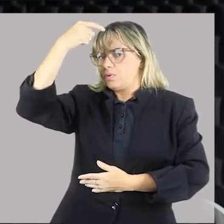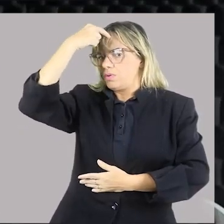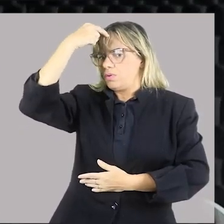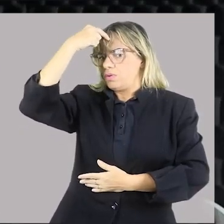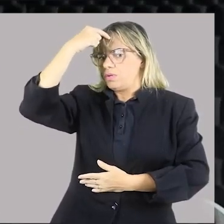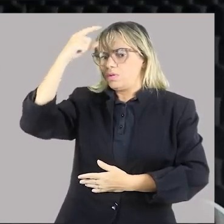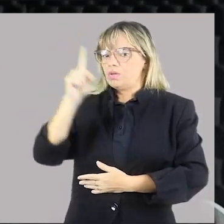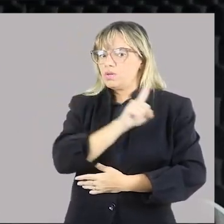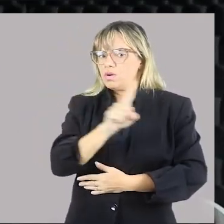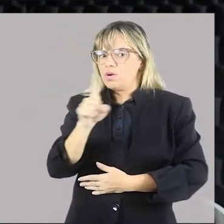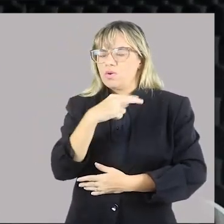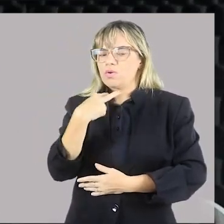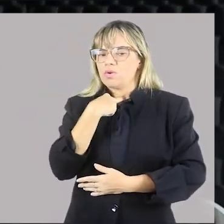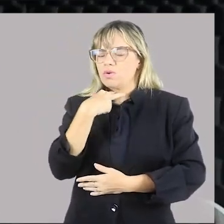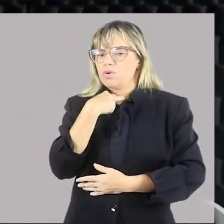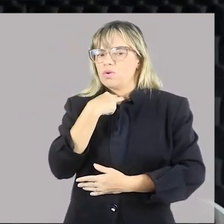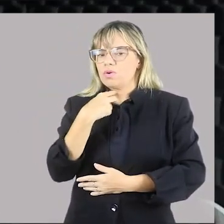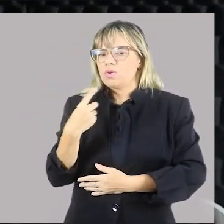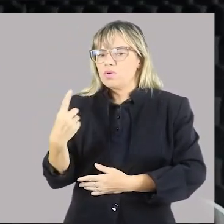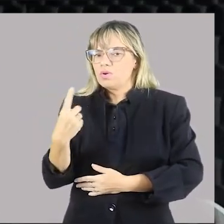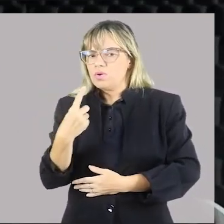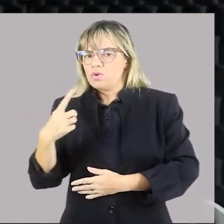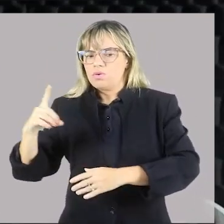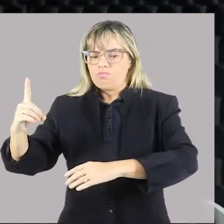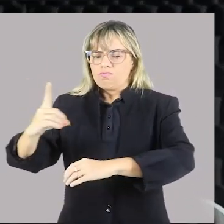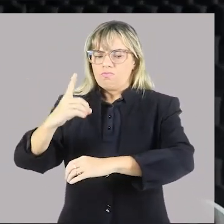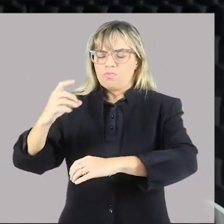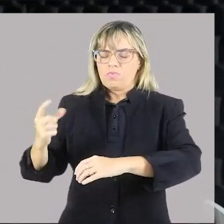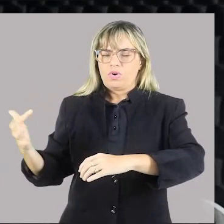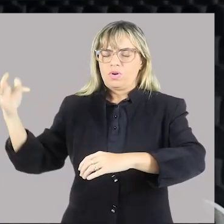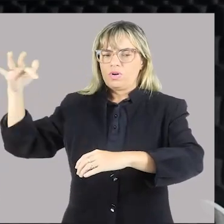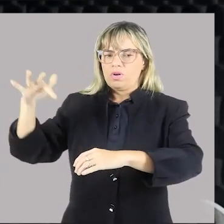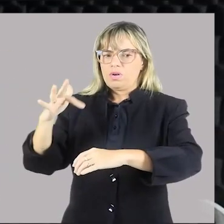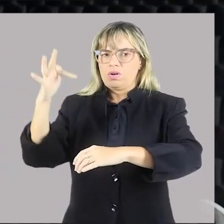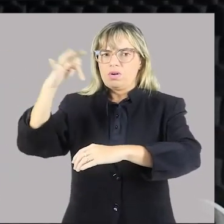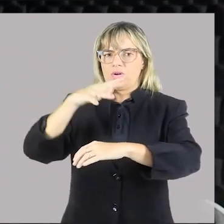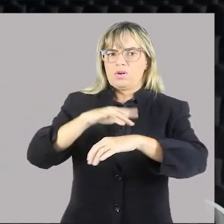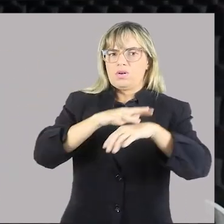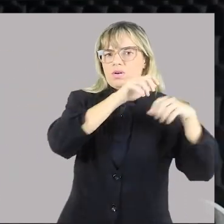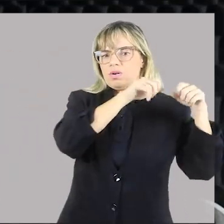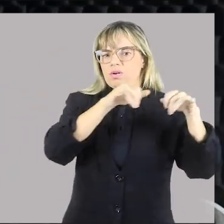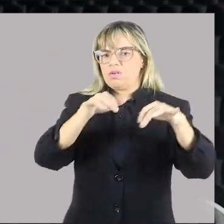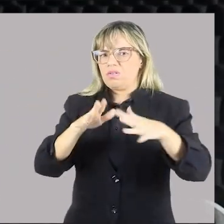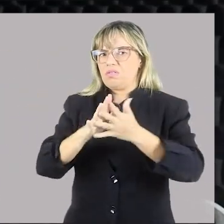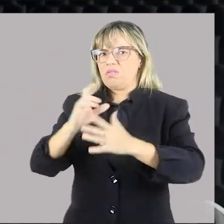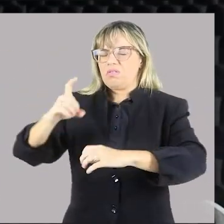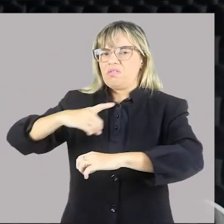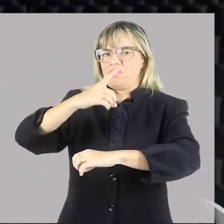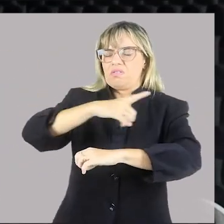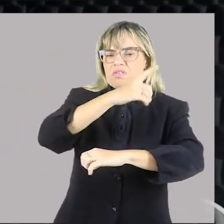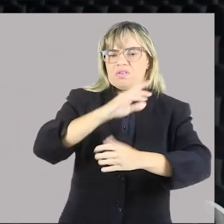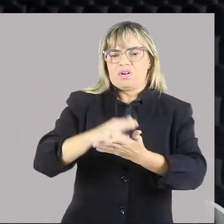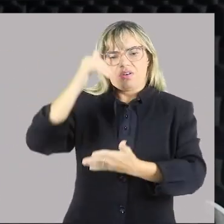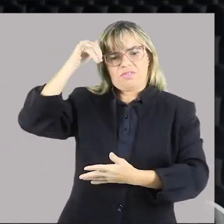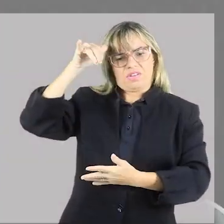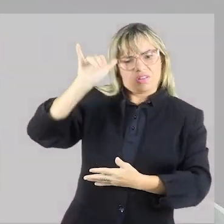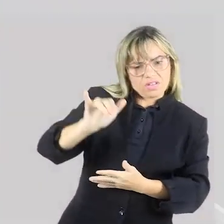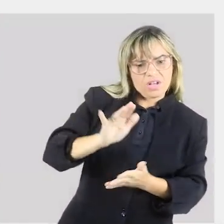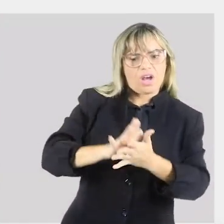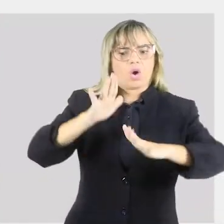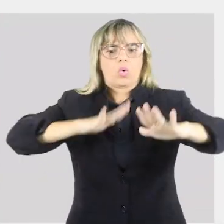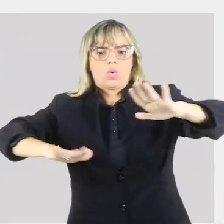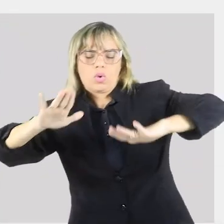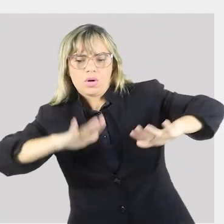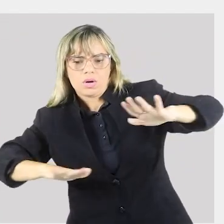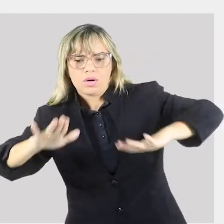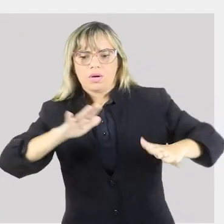vamos deixar um único mosquitinho fazer uma bagaceira. Vamos evitar, ok? Vamos lá, então. Além